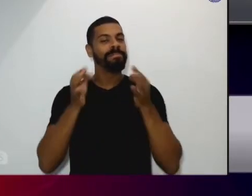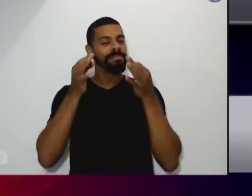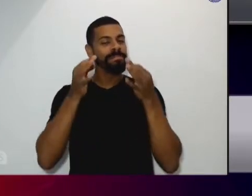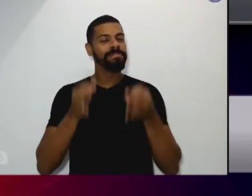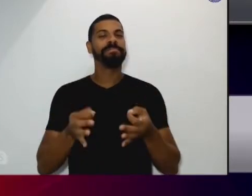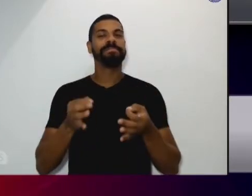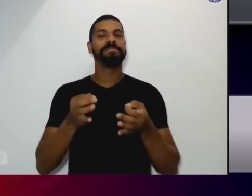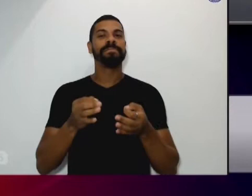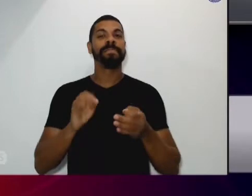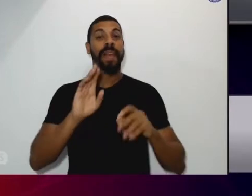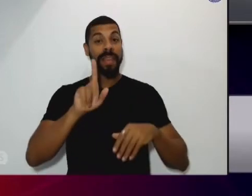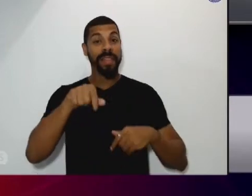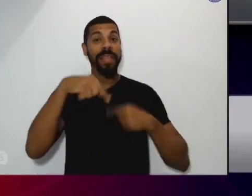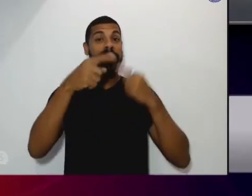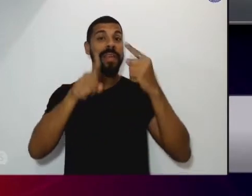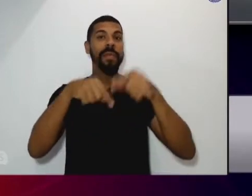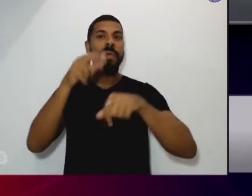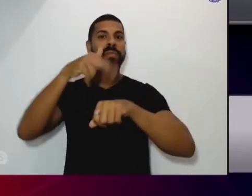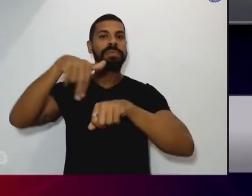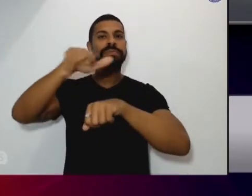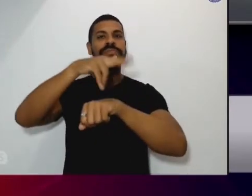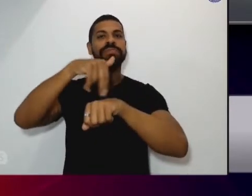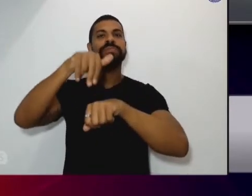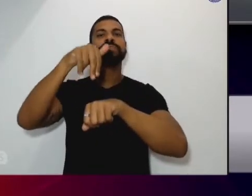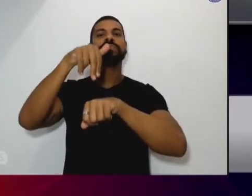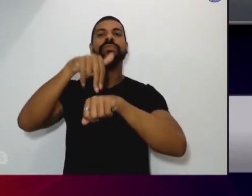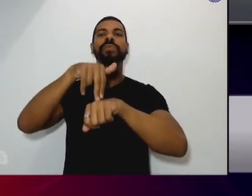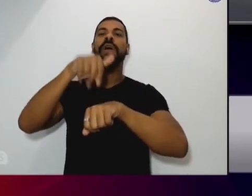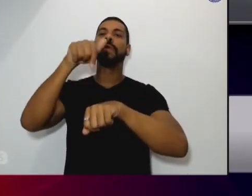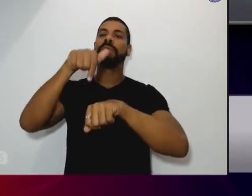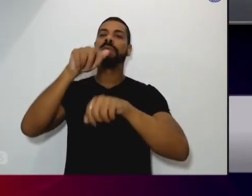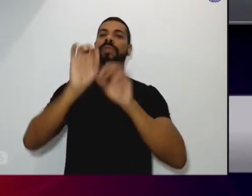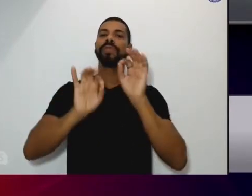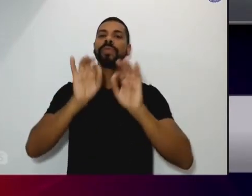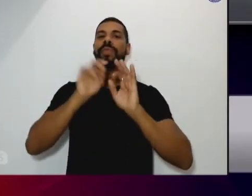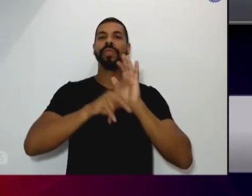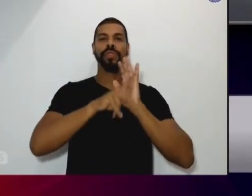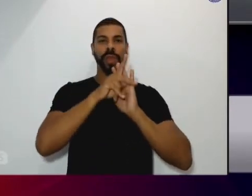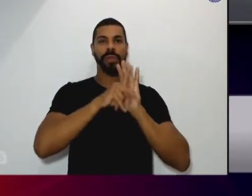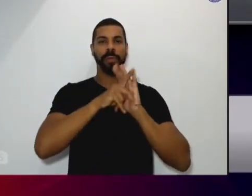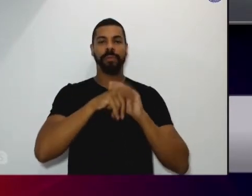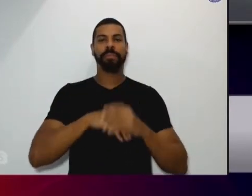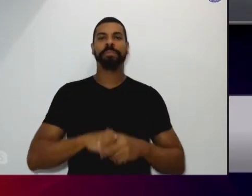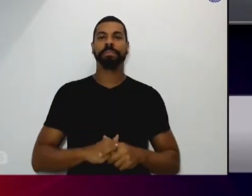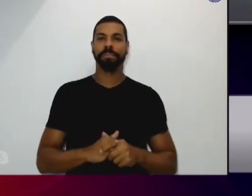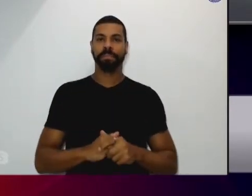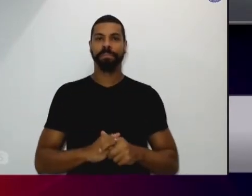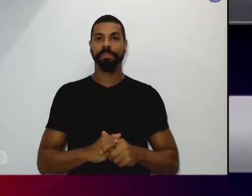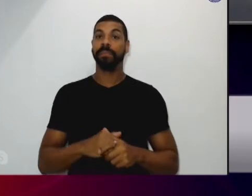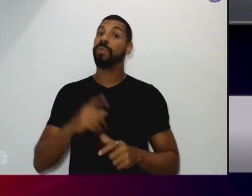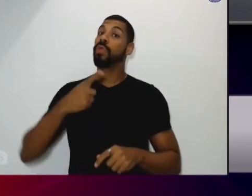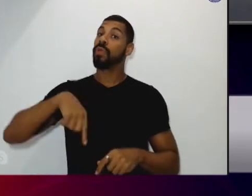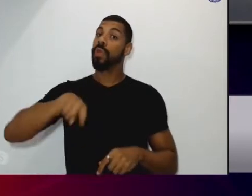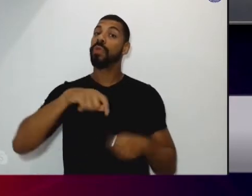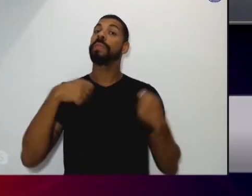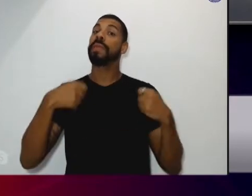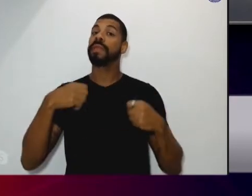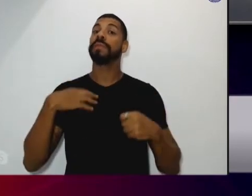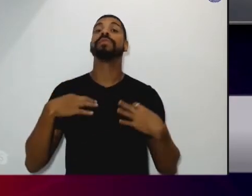nacional lançar a nível nacional esse projeto então nós precisamos de voluntários para nos ajudar